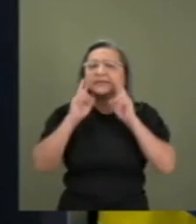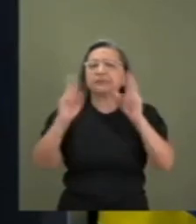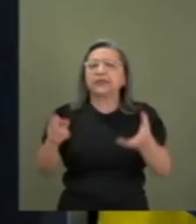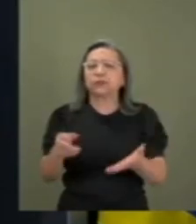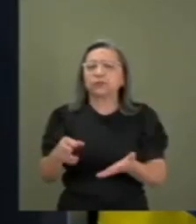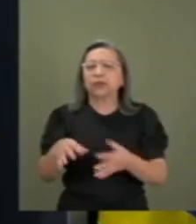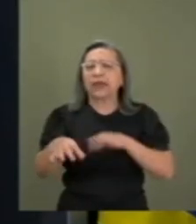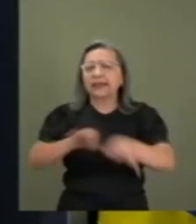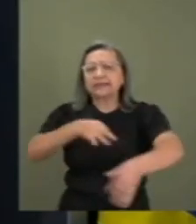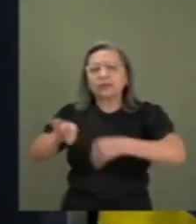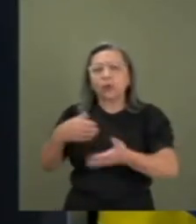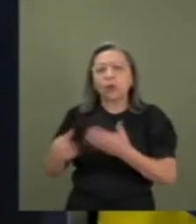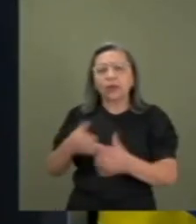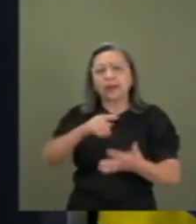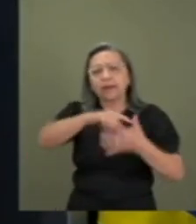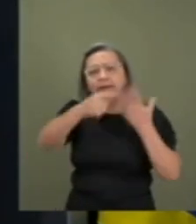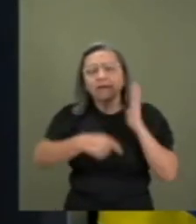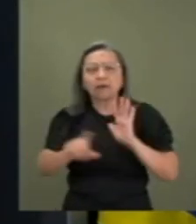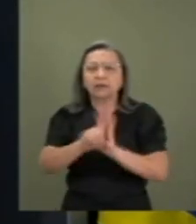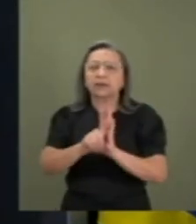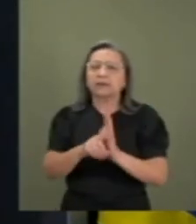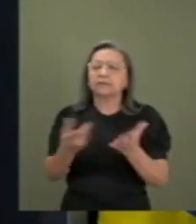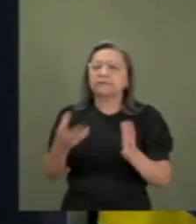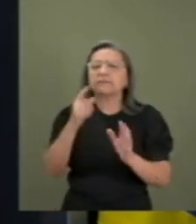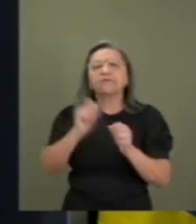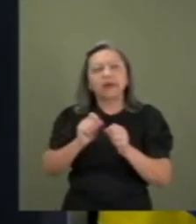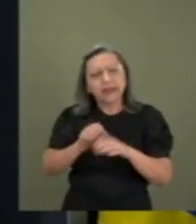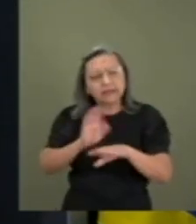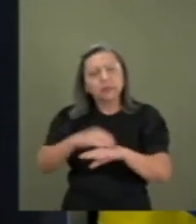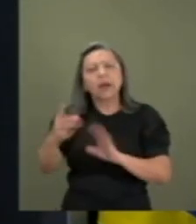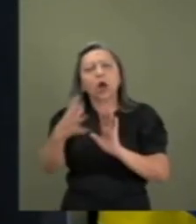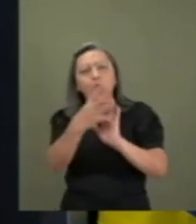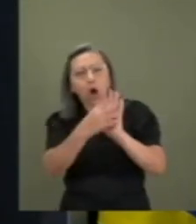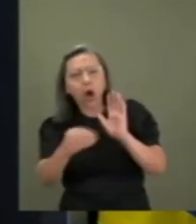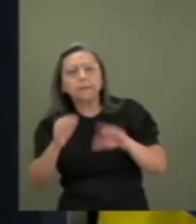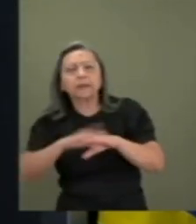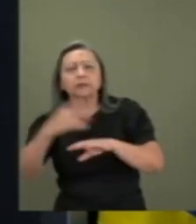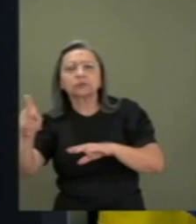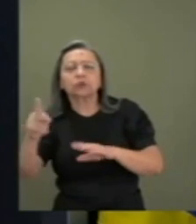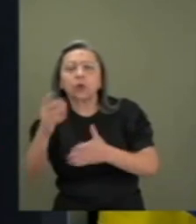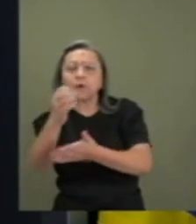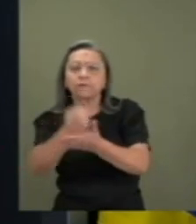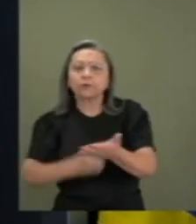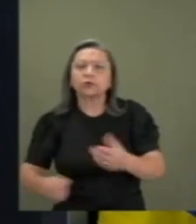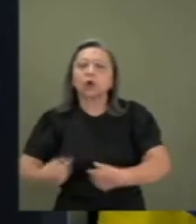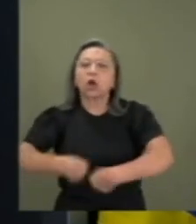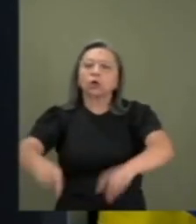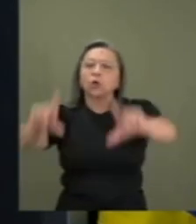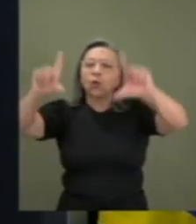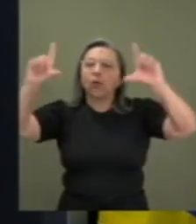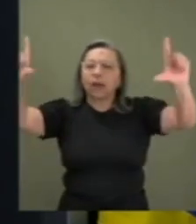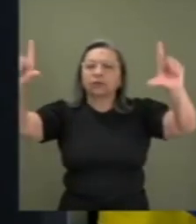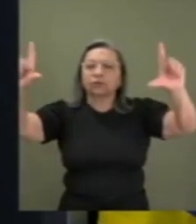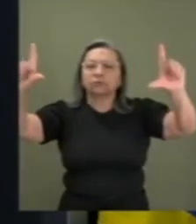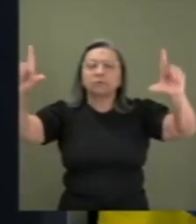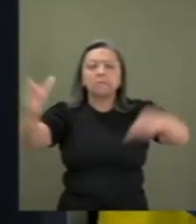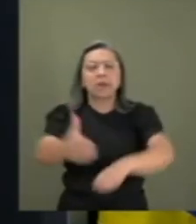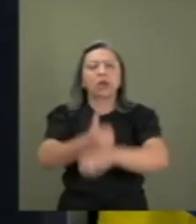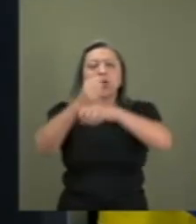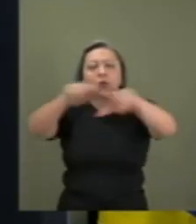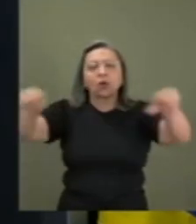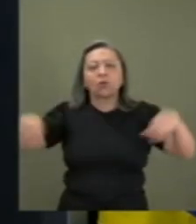faça uma cópia da sua cassação e coloque num quadro, no melhor lugar da sua casa.